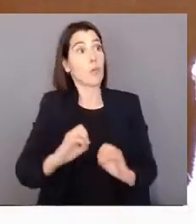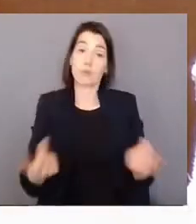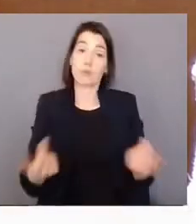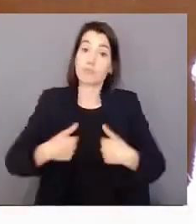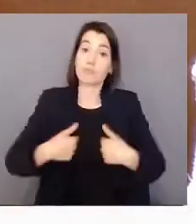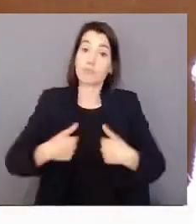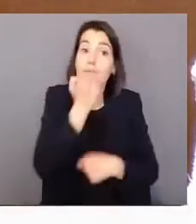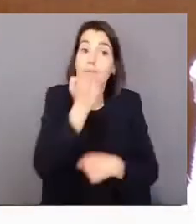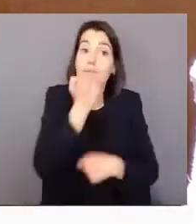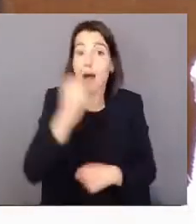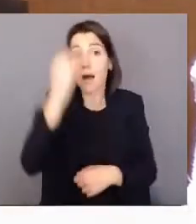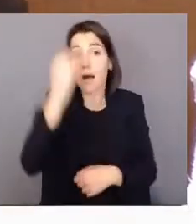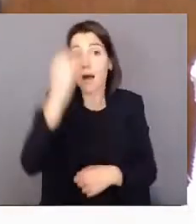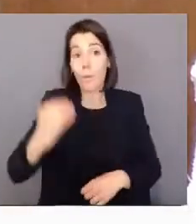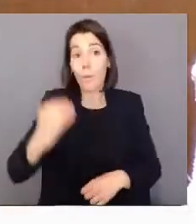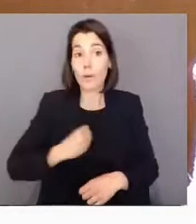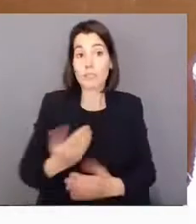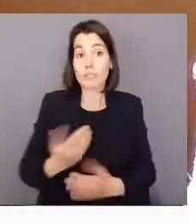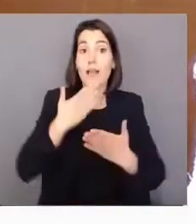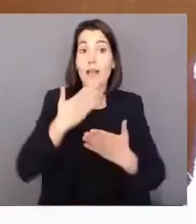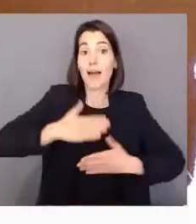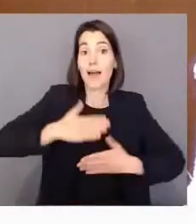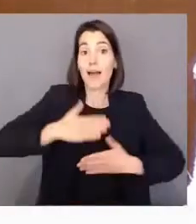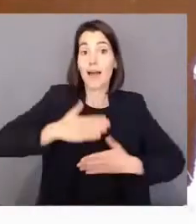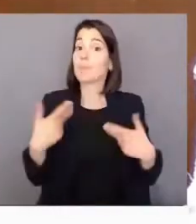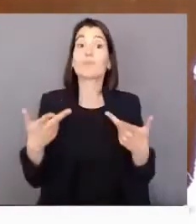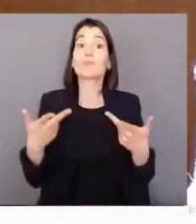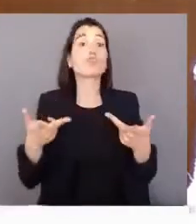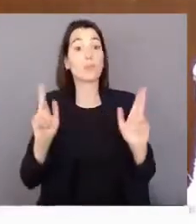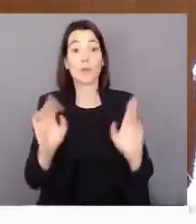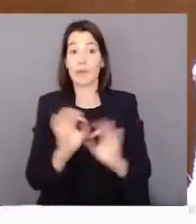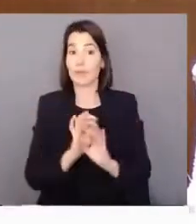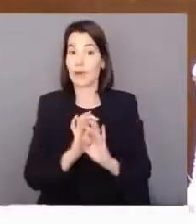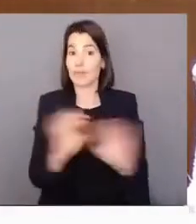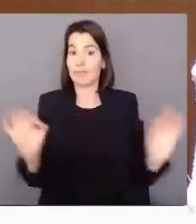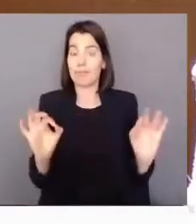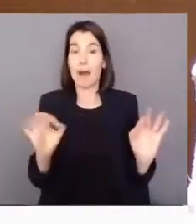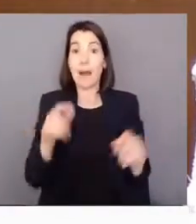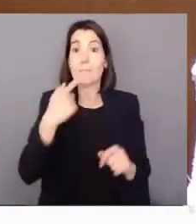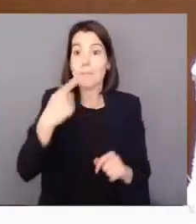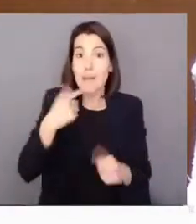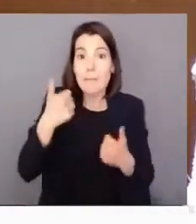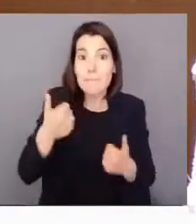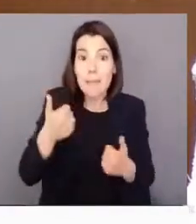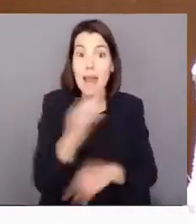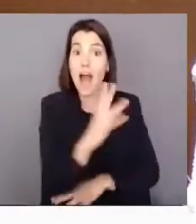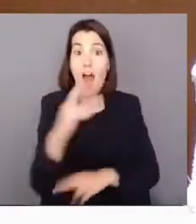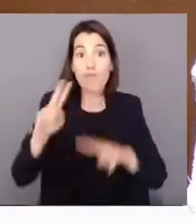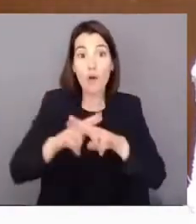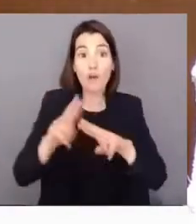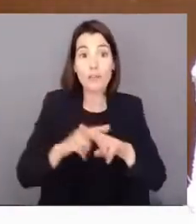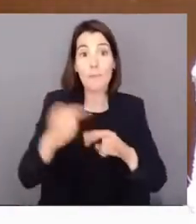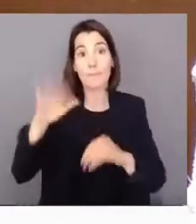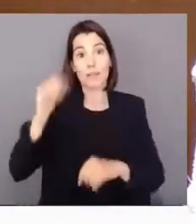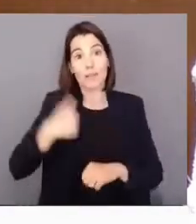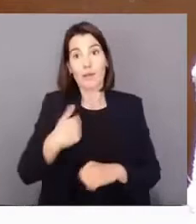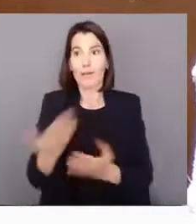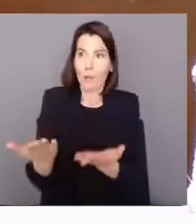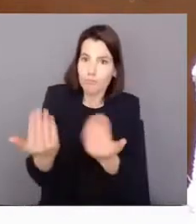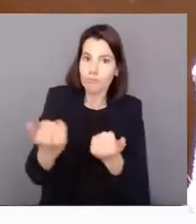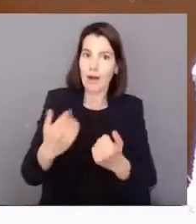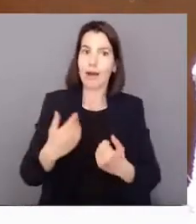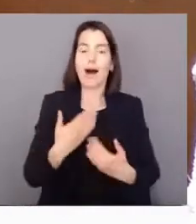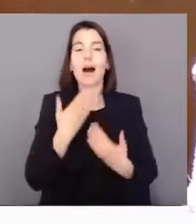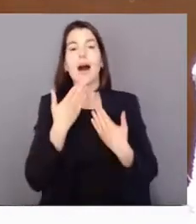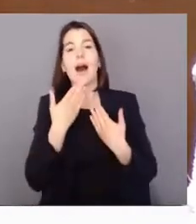tenho sempre uma disponibilidade extraordinária para discutir com quem percebe podas. Mais do que eu, claro. Com quem perceba podas, mais